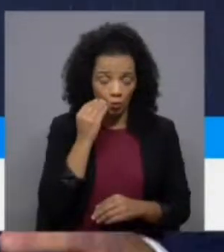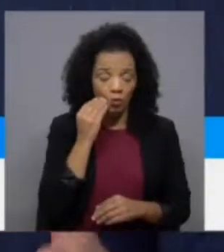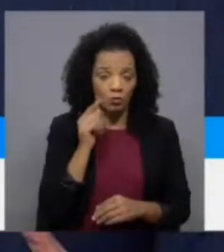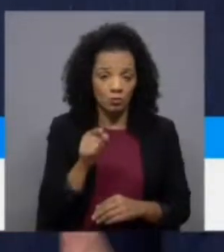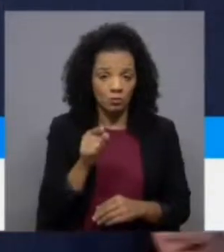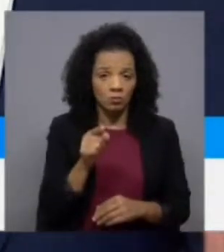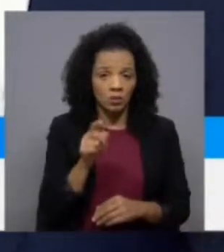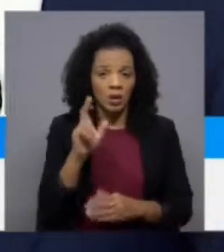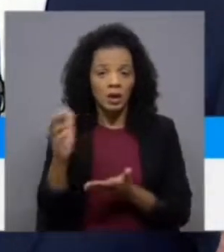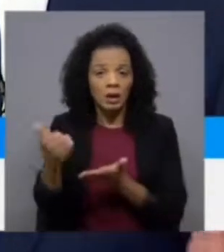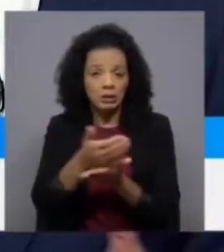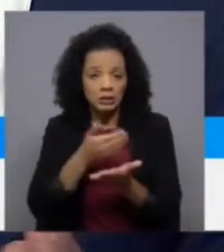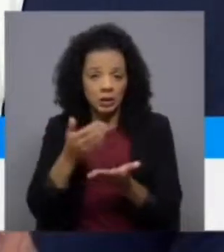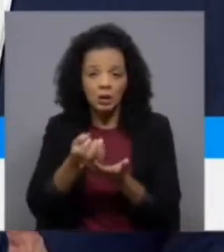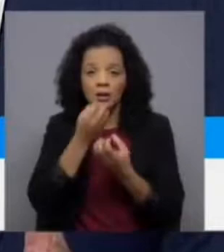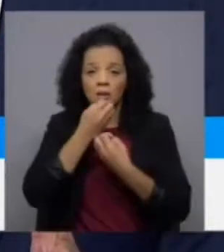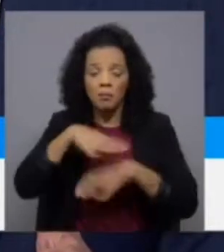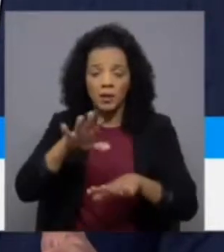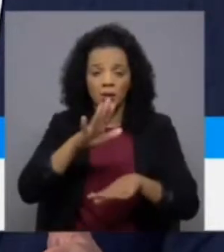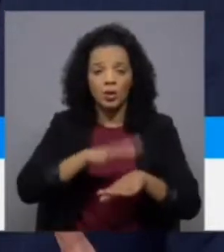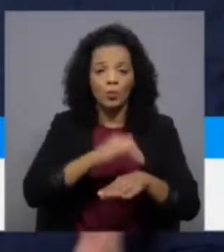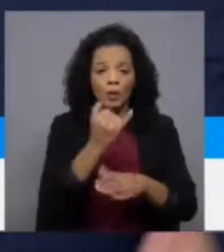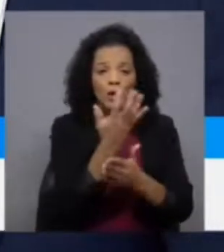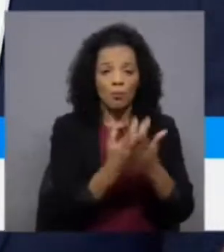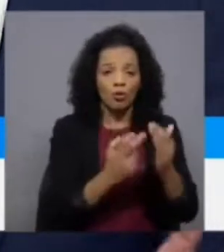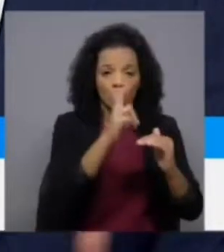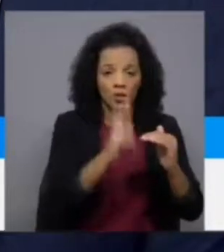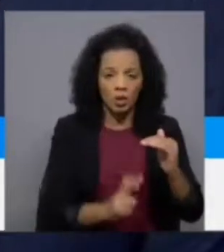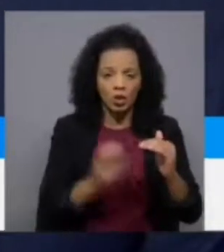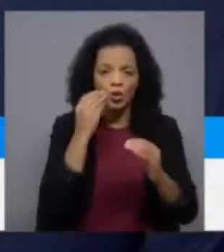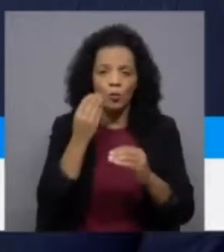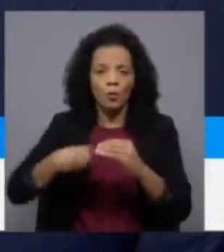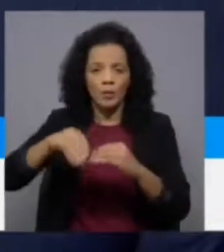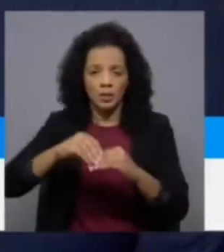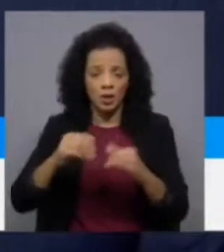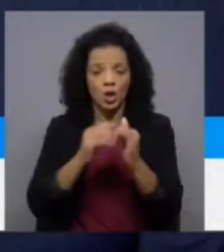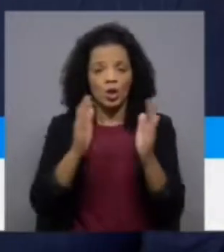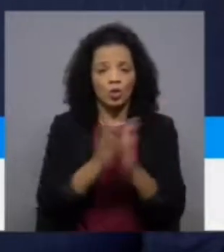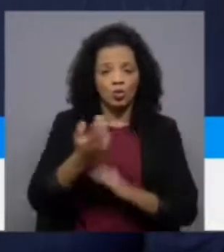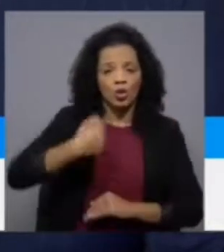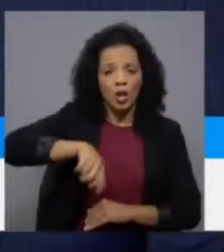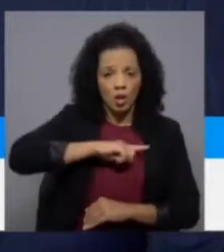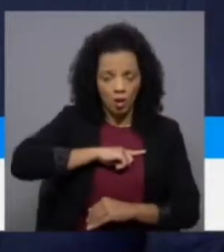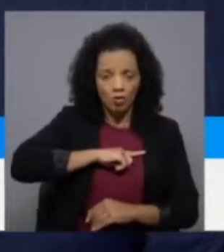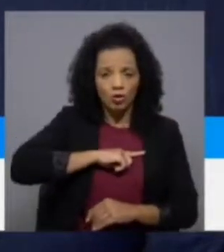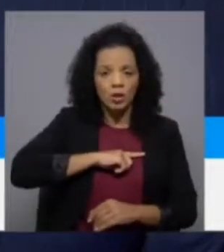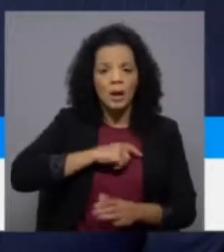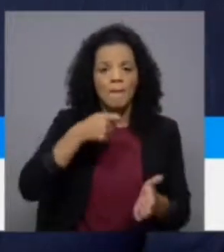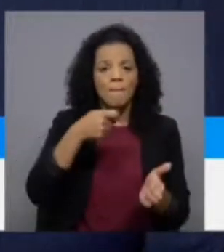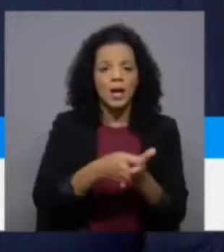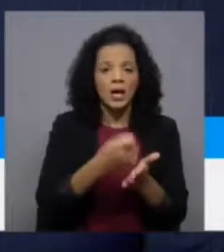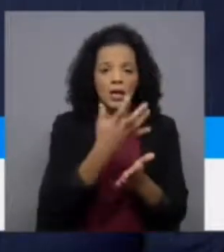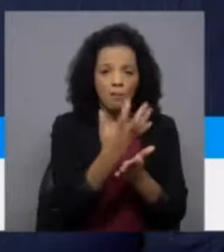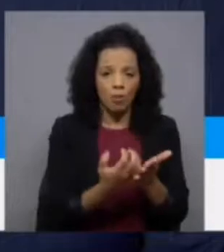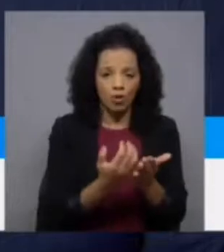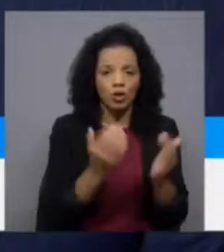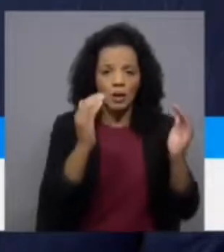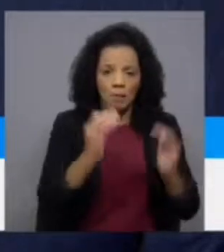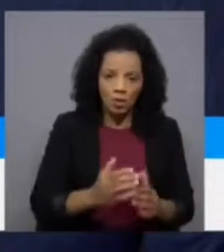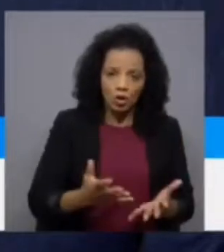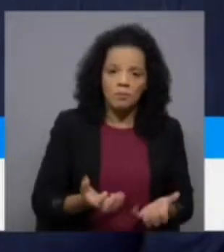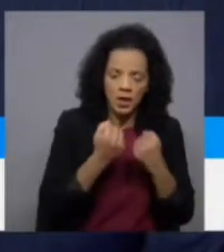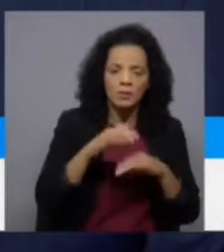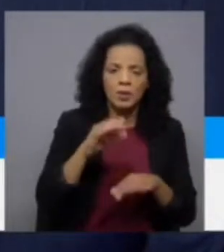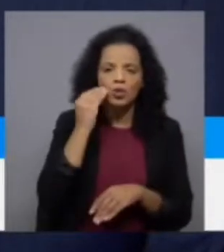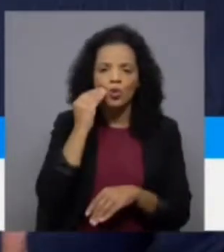as receitas que se perdem com esta descida de impostos. Todos nós, obviamente, queremos pagar menos impostos. A questão é, e depois, como é que o Estado vai